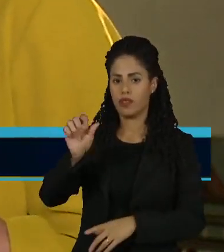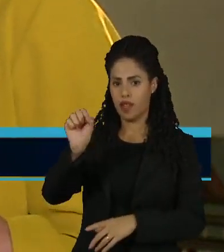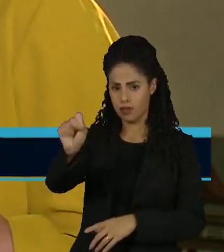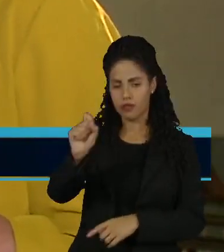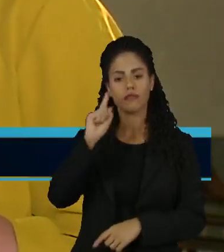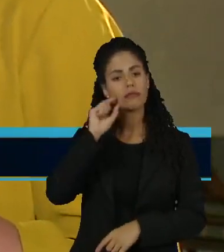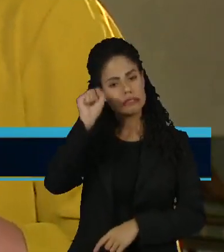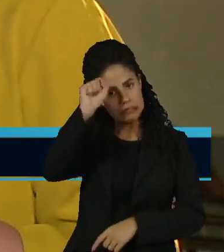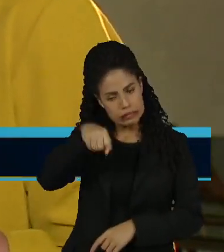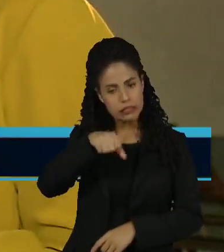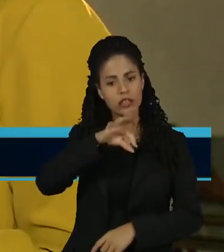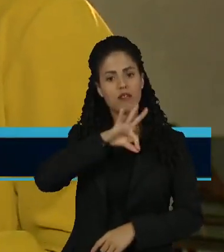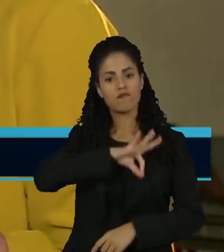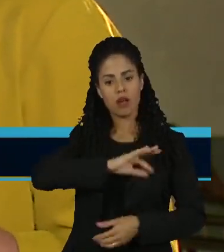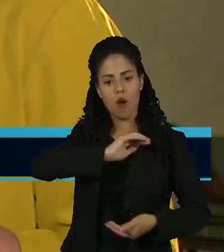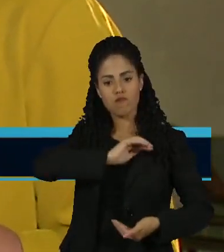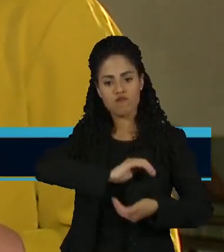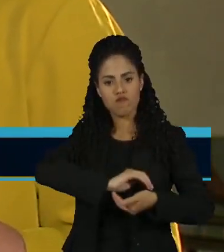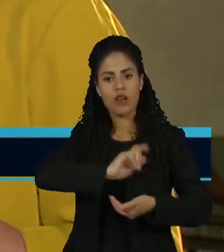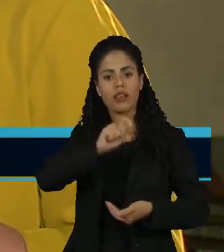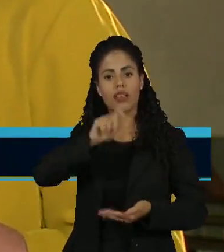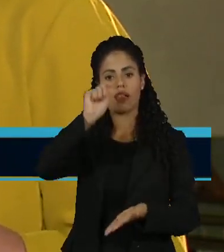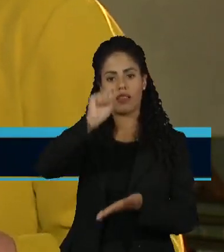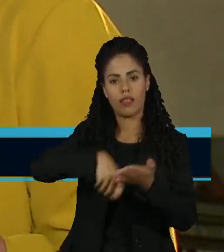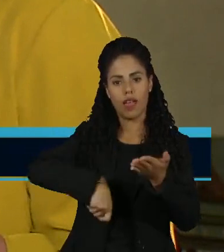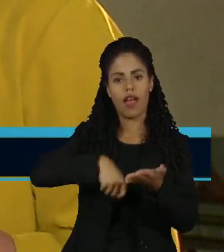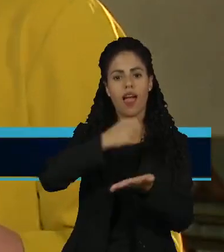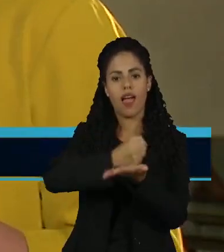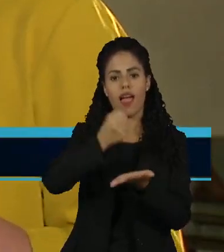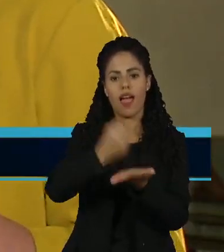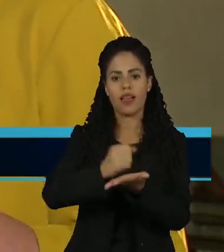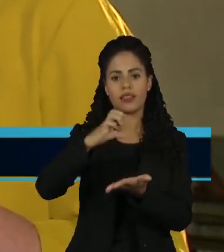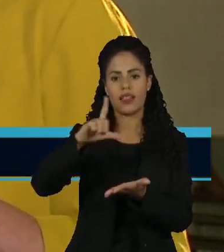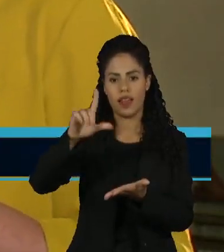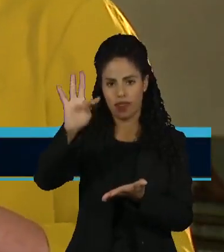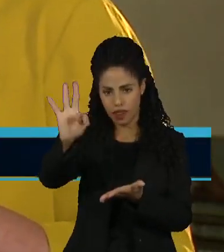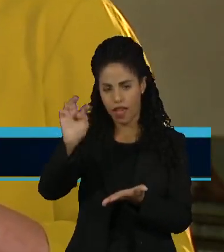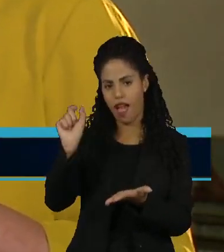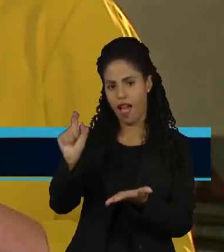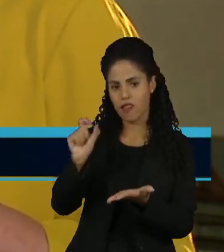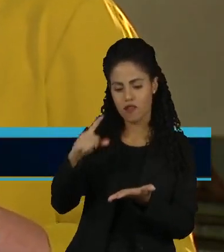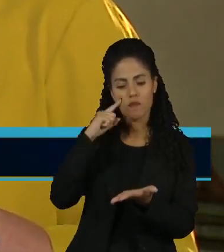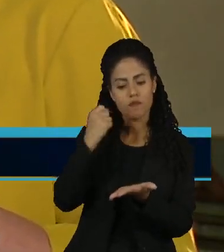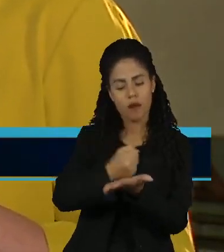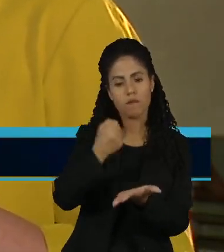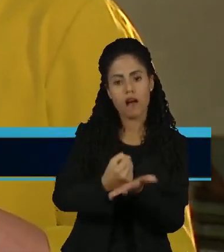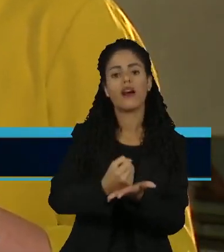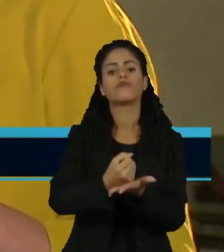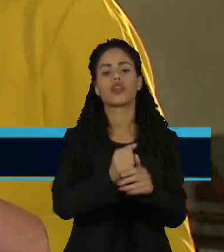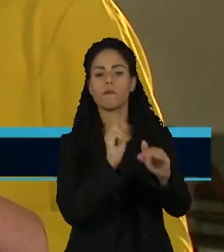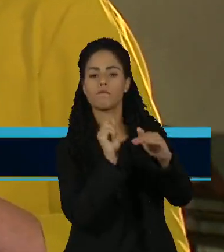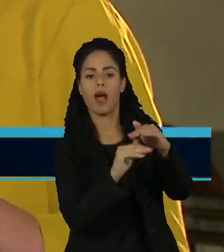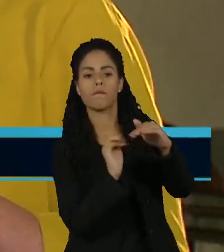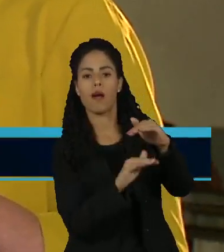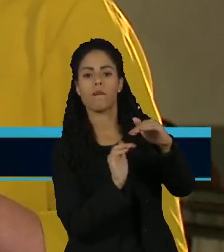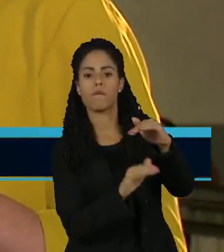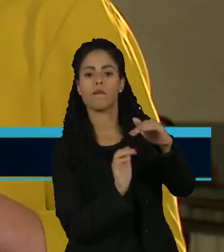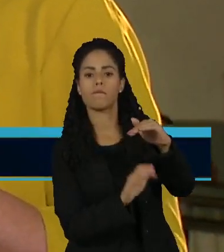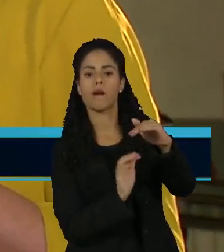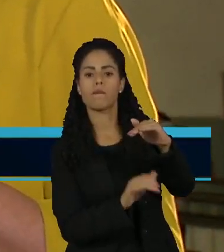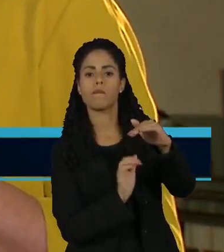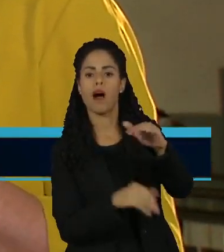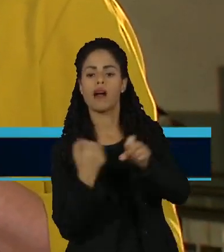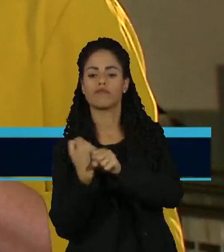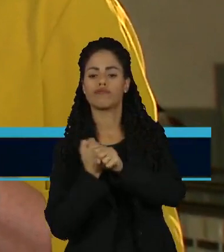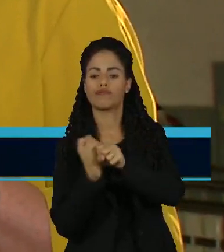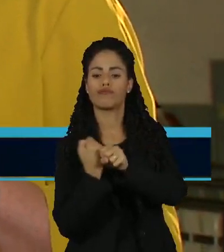para o trabalhador que tem carteira assinada. O fundo é formado a partir de depósitos feitos pelo empregador, que